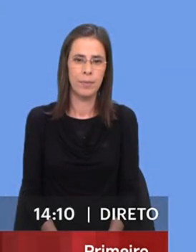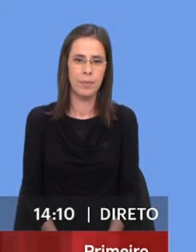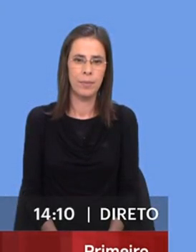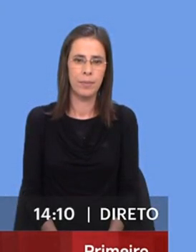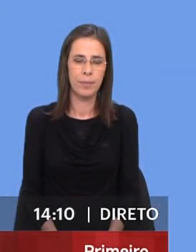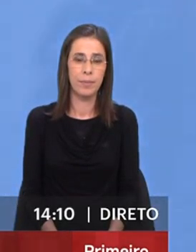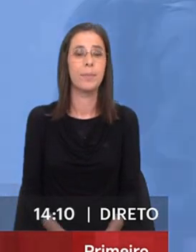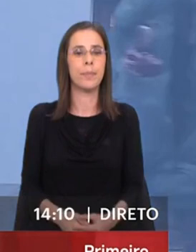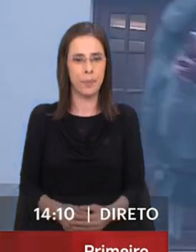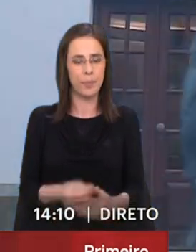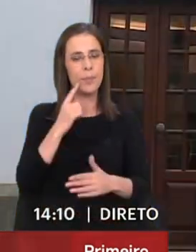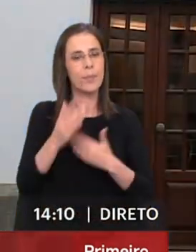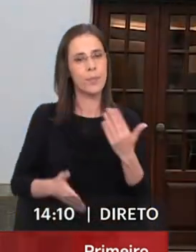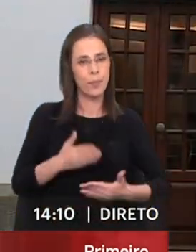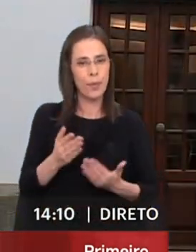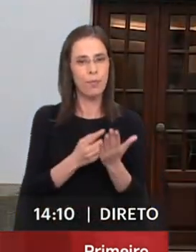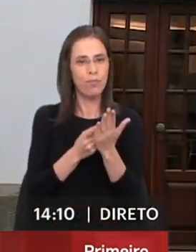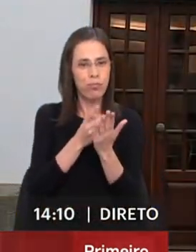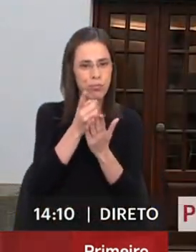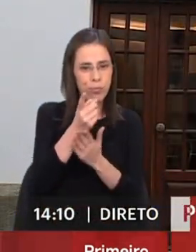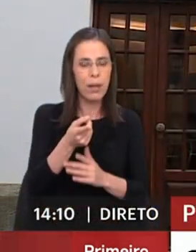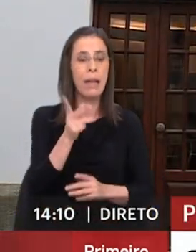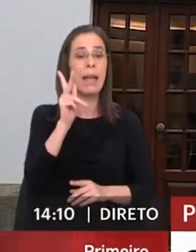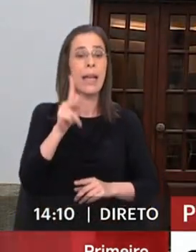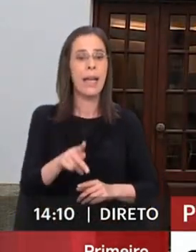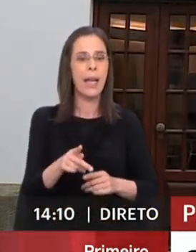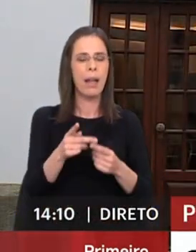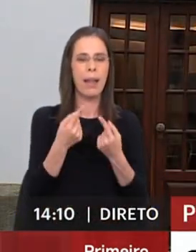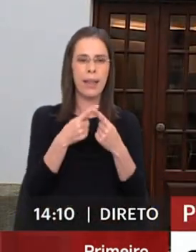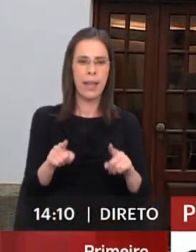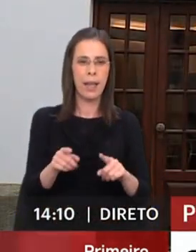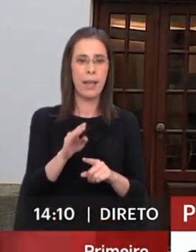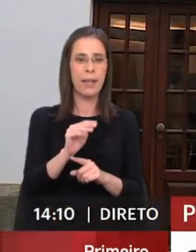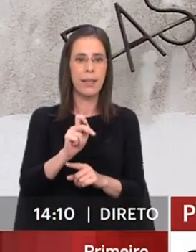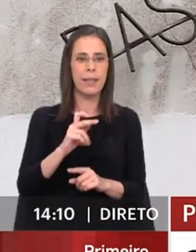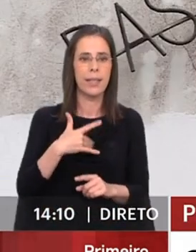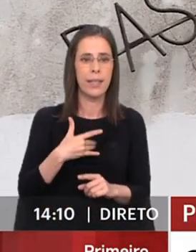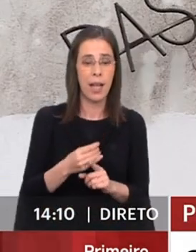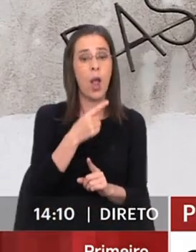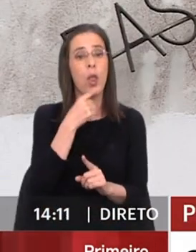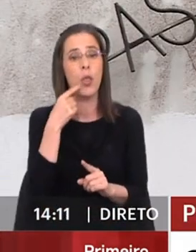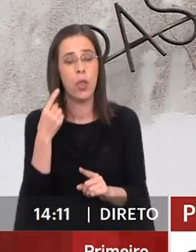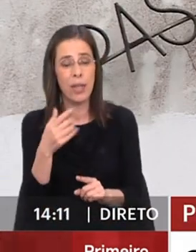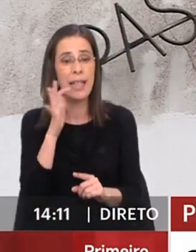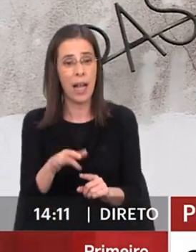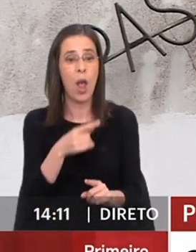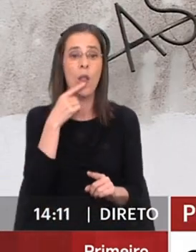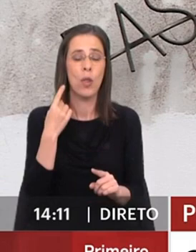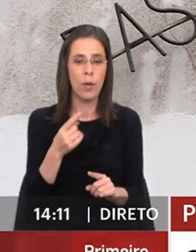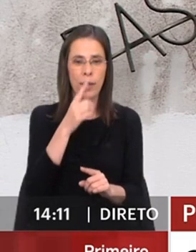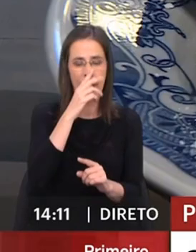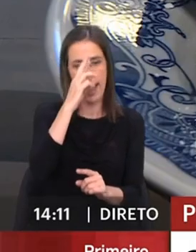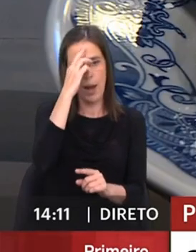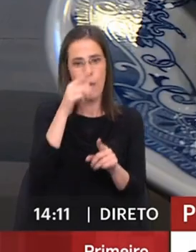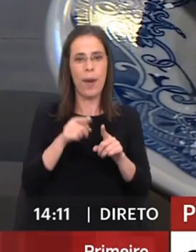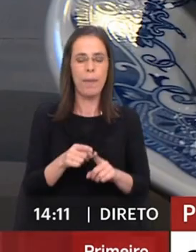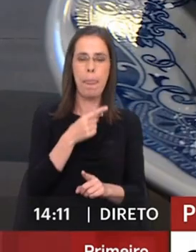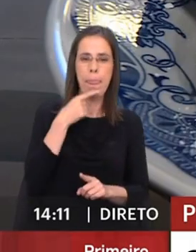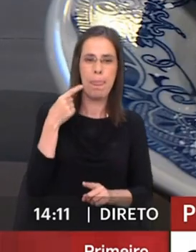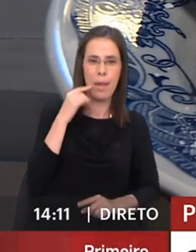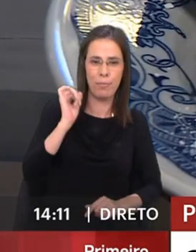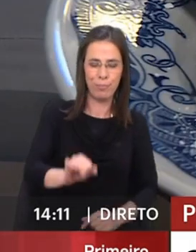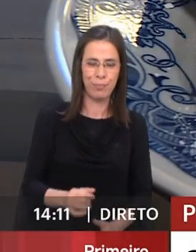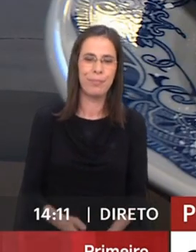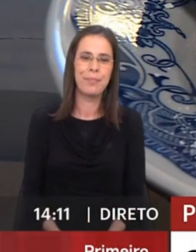A viagem continua. Poucos quilómetros separam o salgado do doce e são poucos os que resistem a esta doçaria.